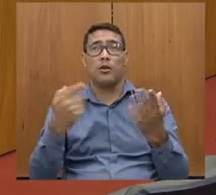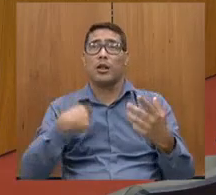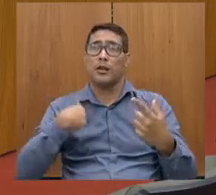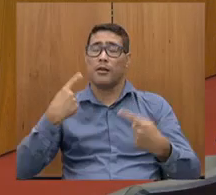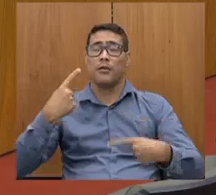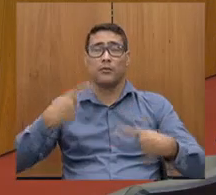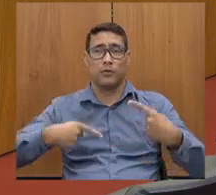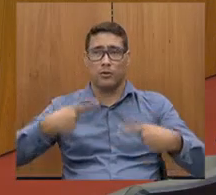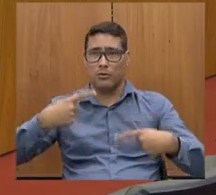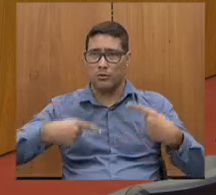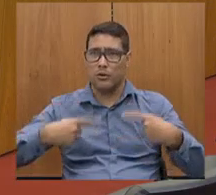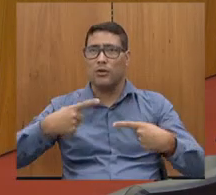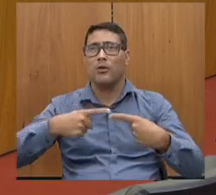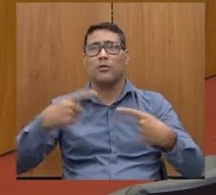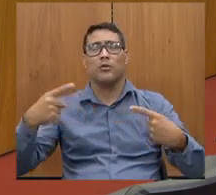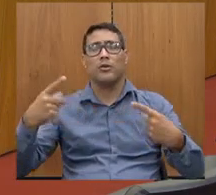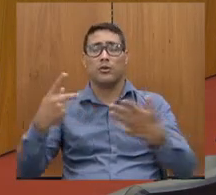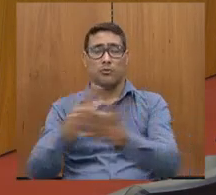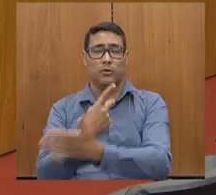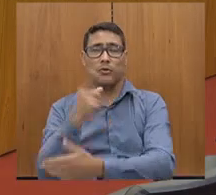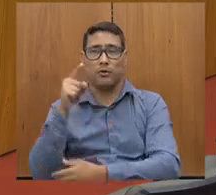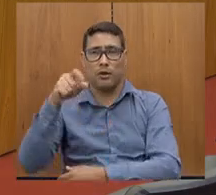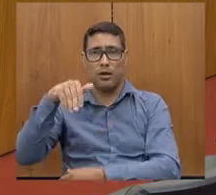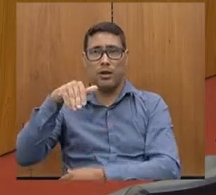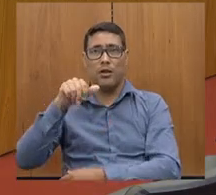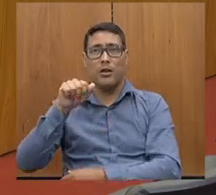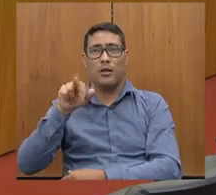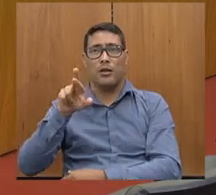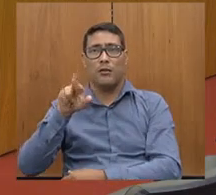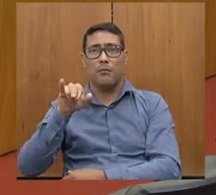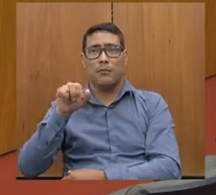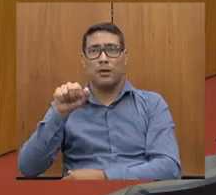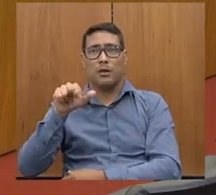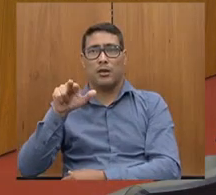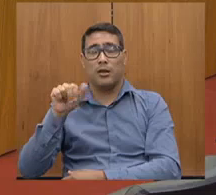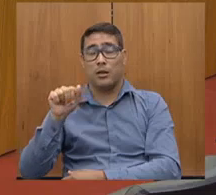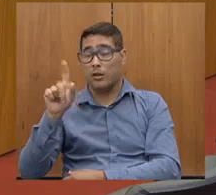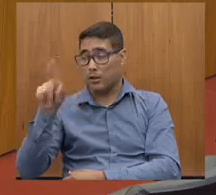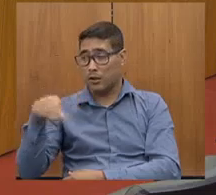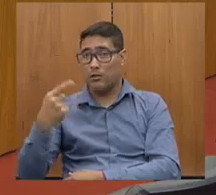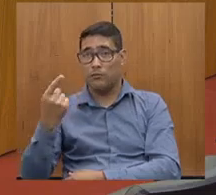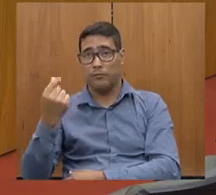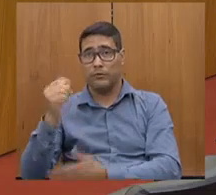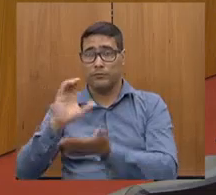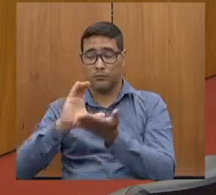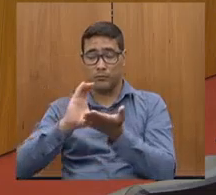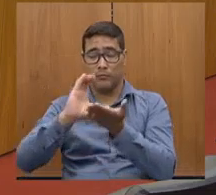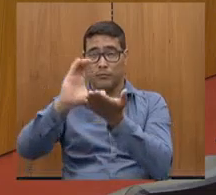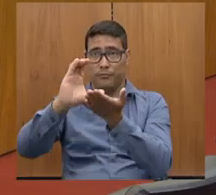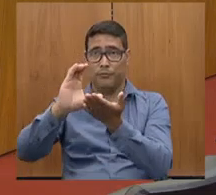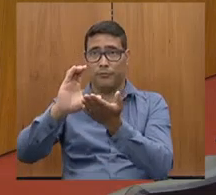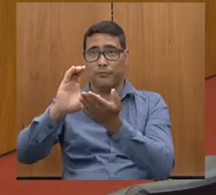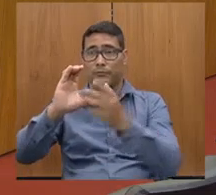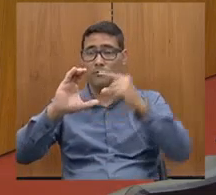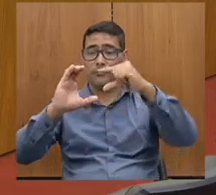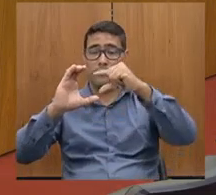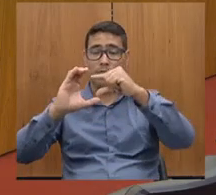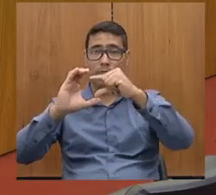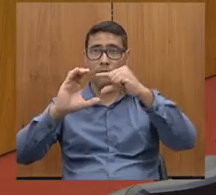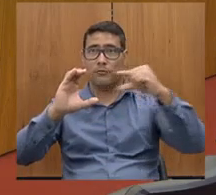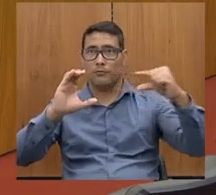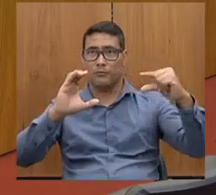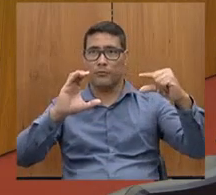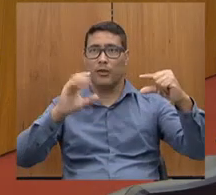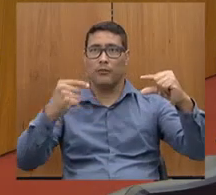recurso da Vale, no caso de Mariana, uma parte desse recurso será destinada a um programa para a ligação de